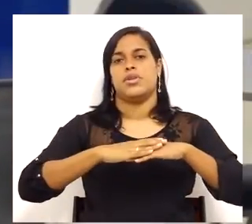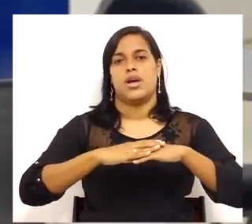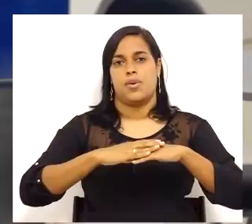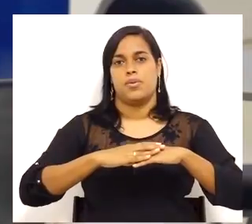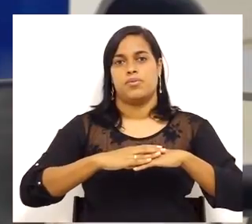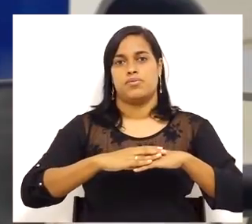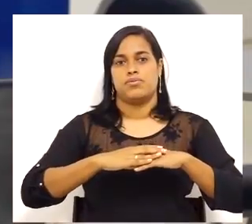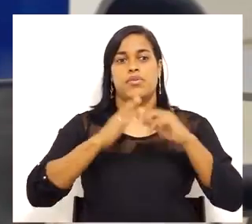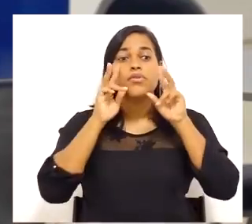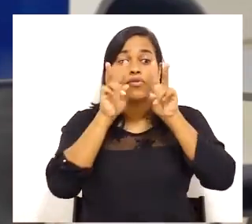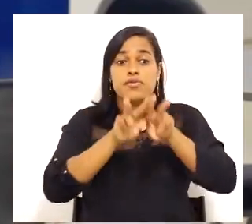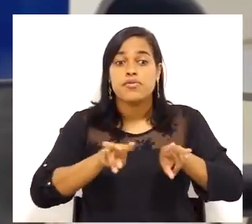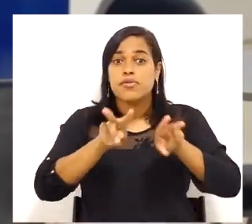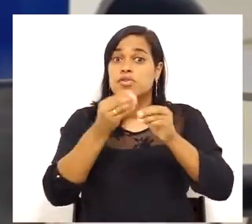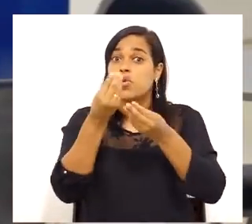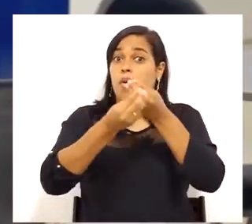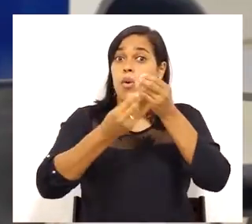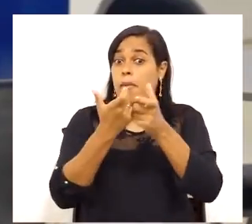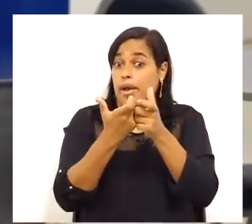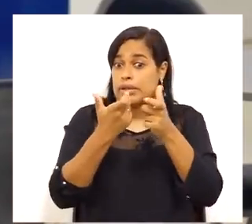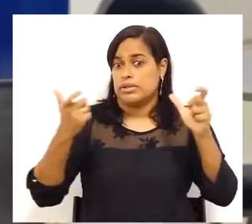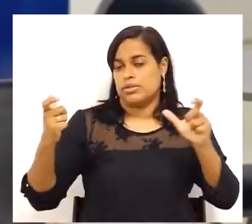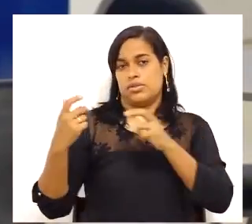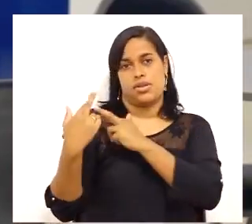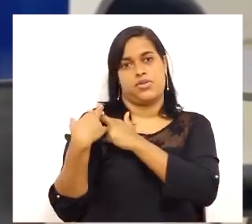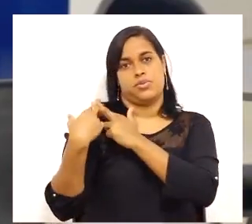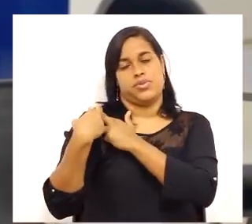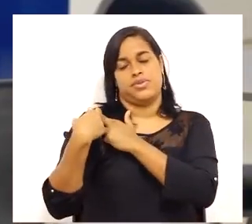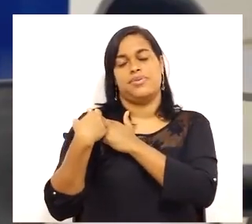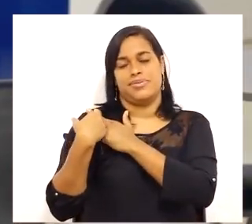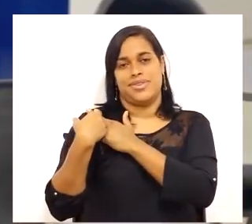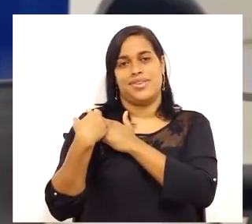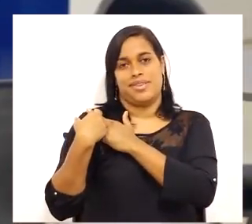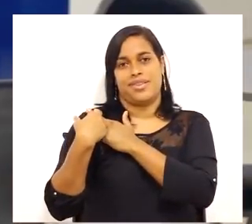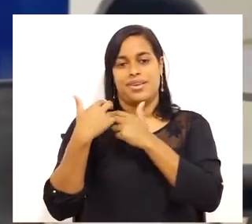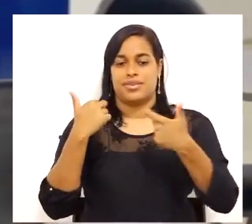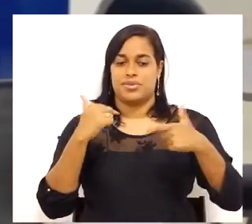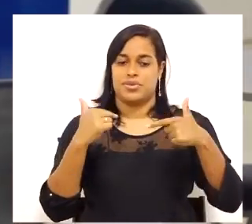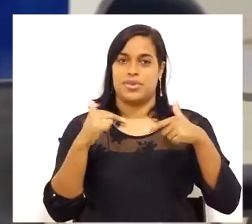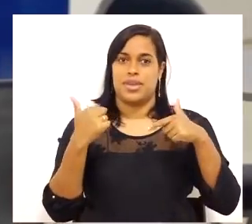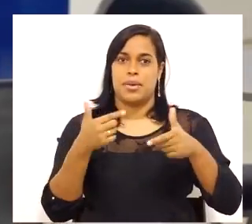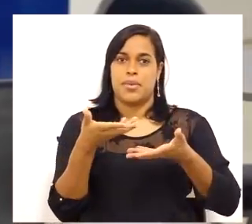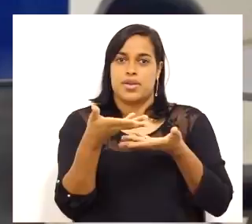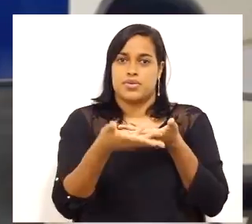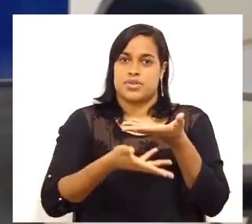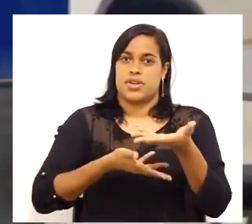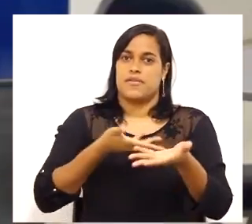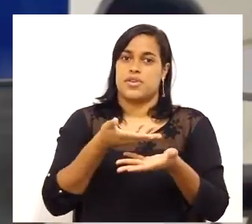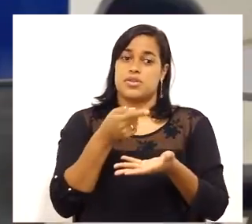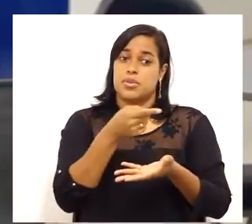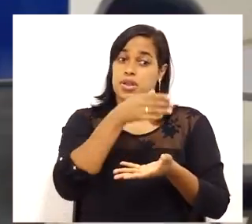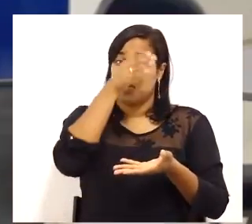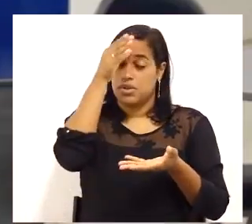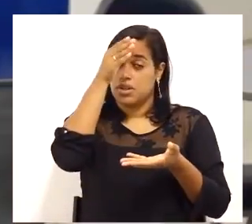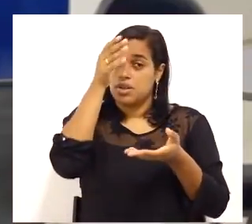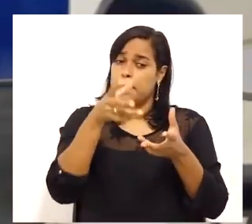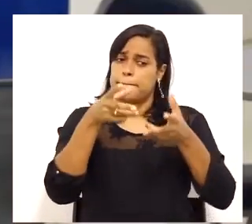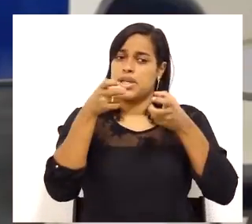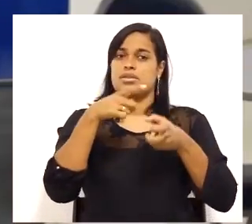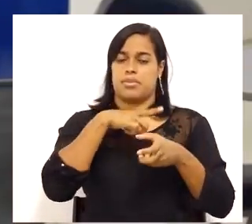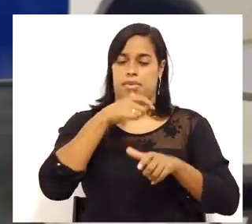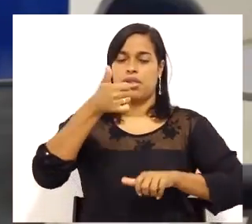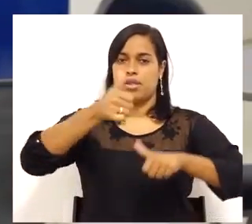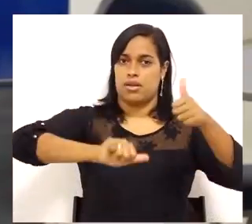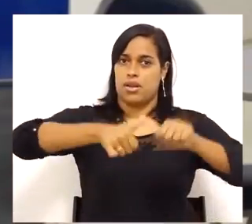Vejam quão grande é a responsabilidade de quem trabalha com serviços. Para que o cliente perceba que aquele serviço é de qualidade,